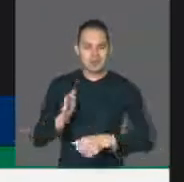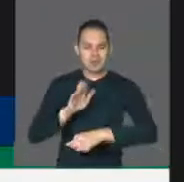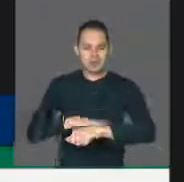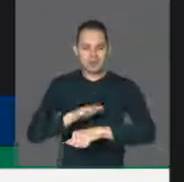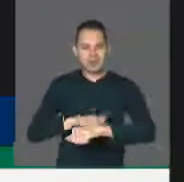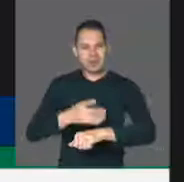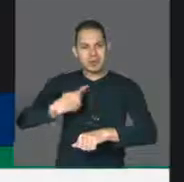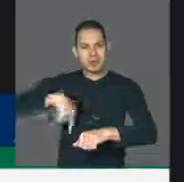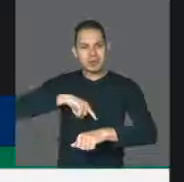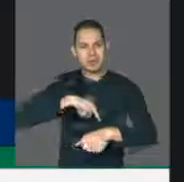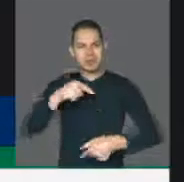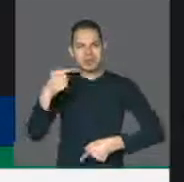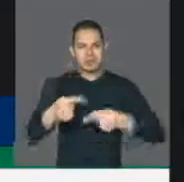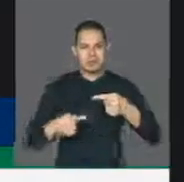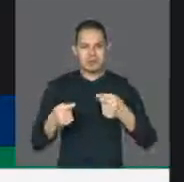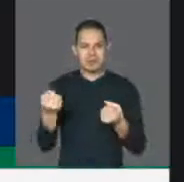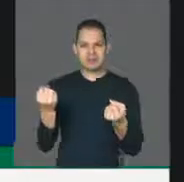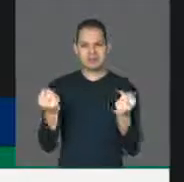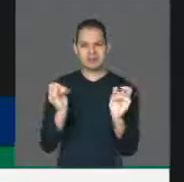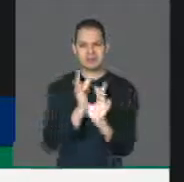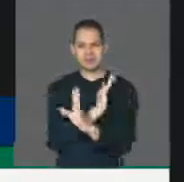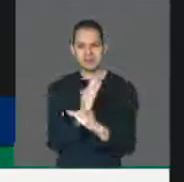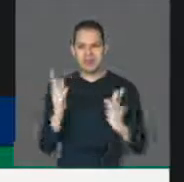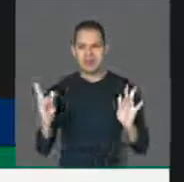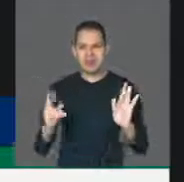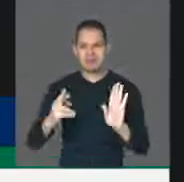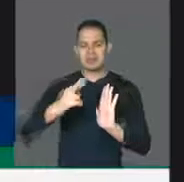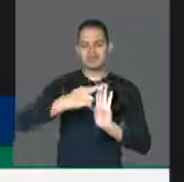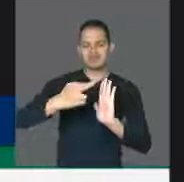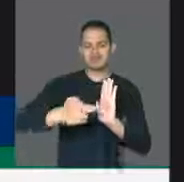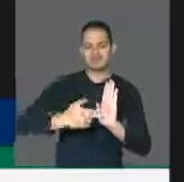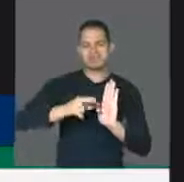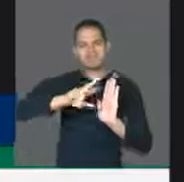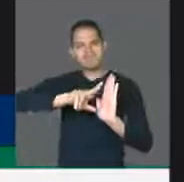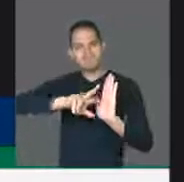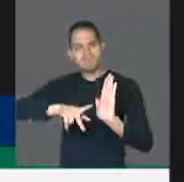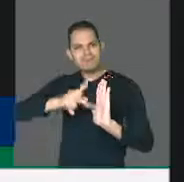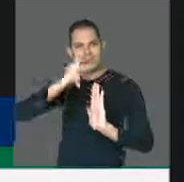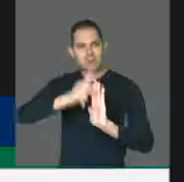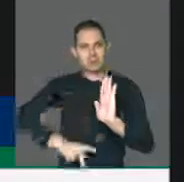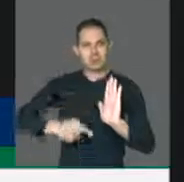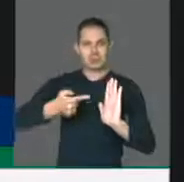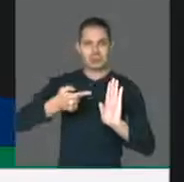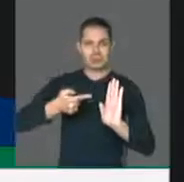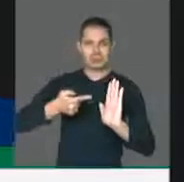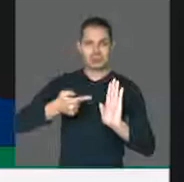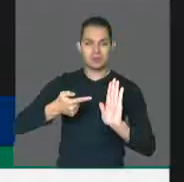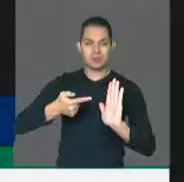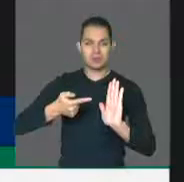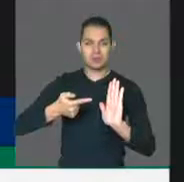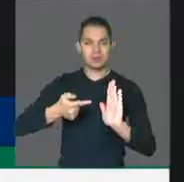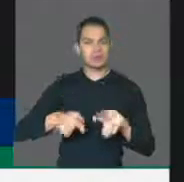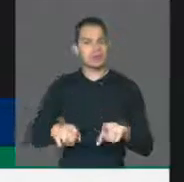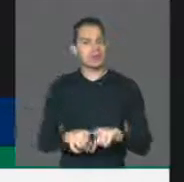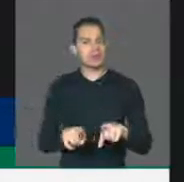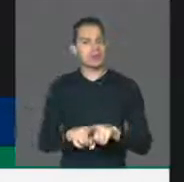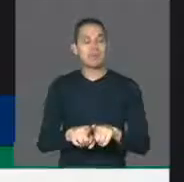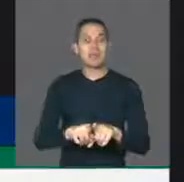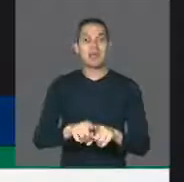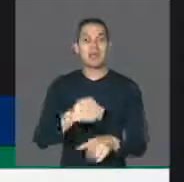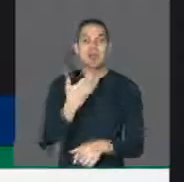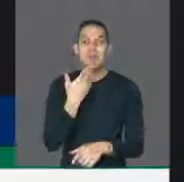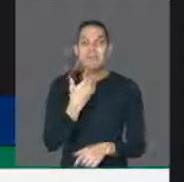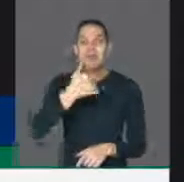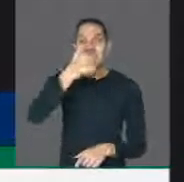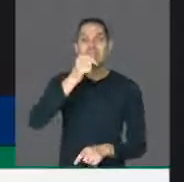a gente poder discutir essa regularização desse projeto. Muito mais apropriado